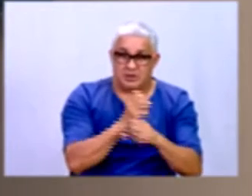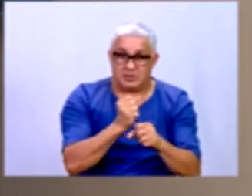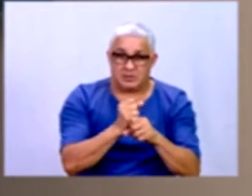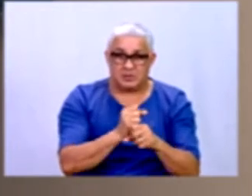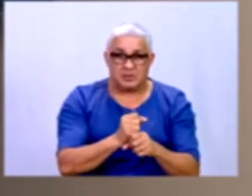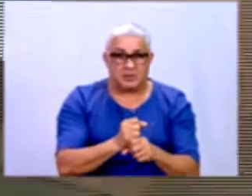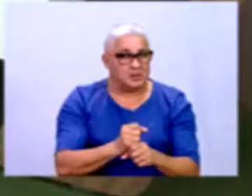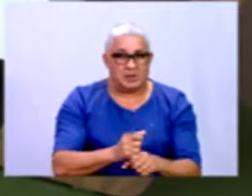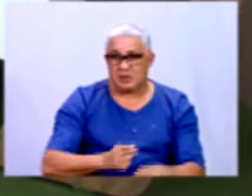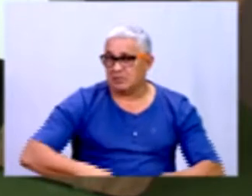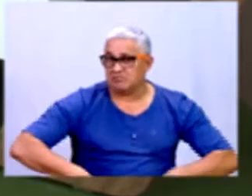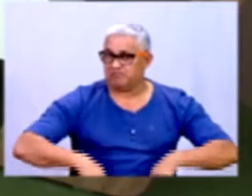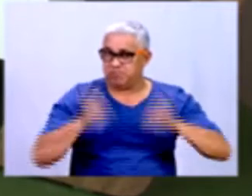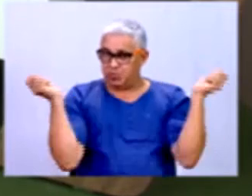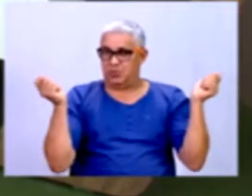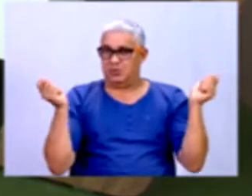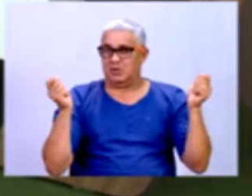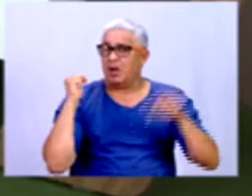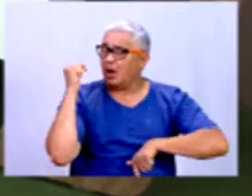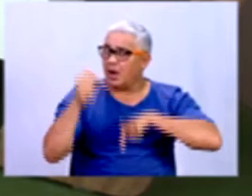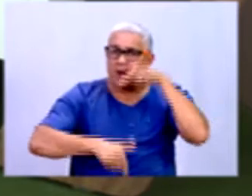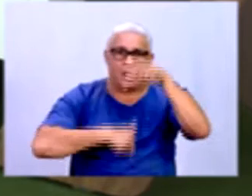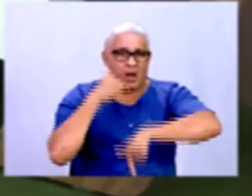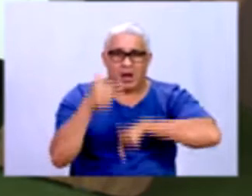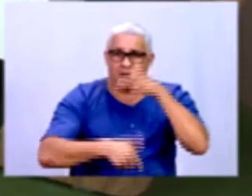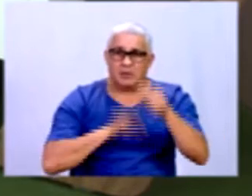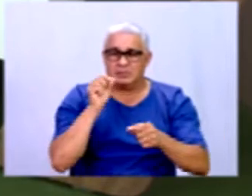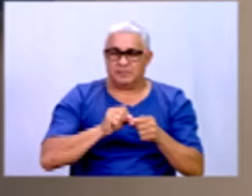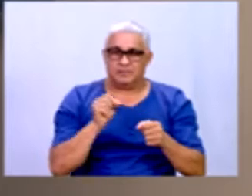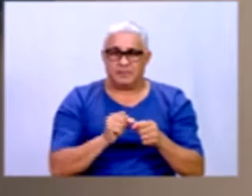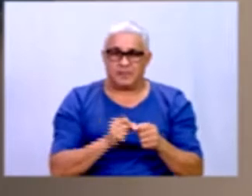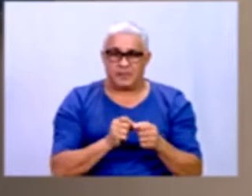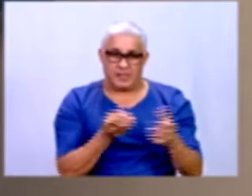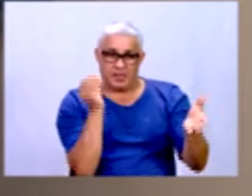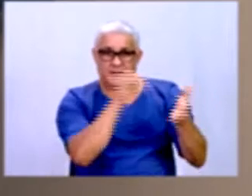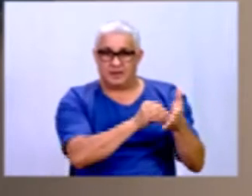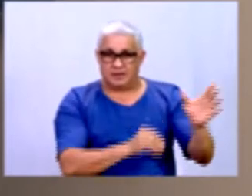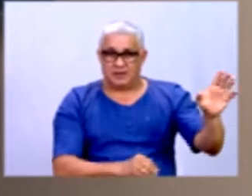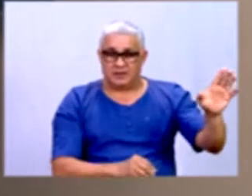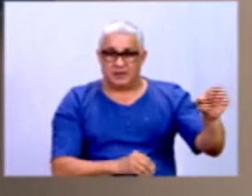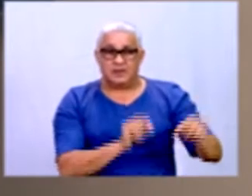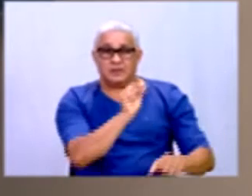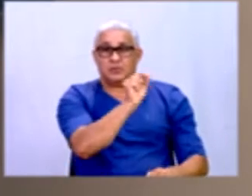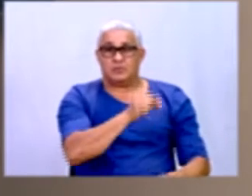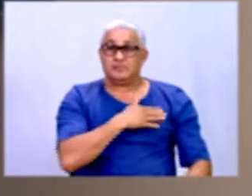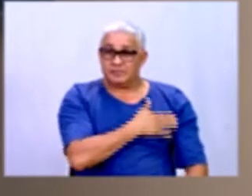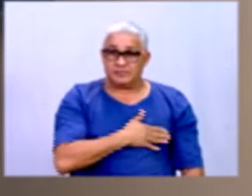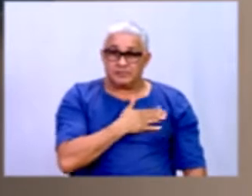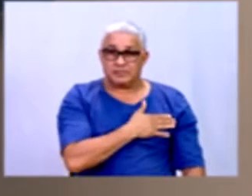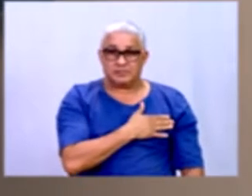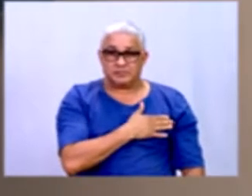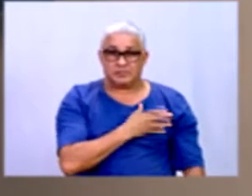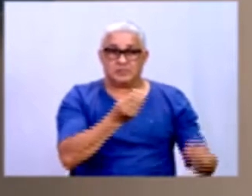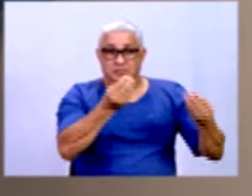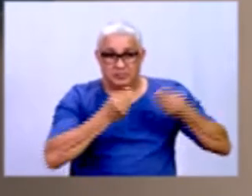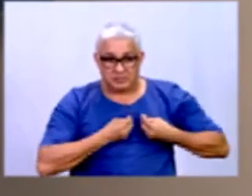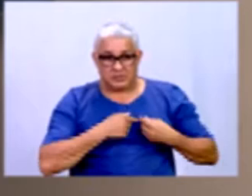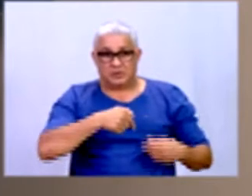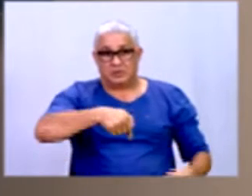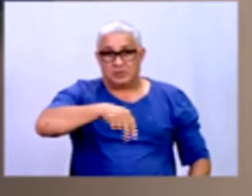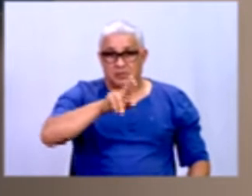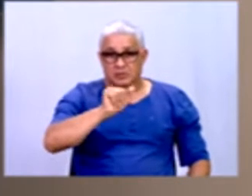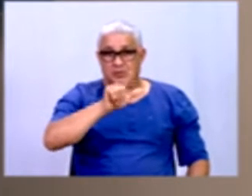impossível. trabalhoso, né? Então, o que a gente vai fazer? A gente vai colocar lá, nível de satisfação, entrega, qualidade do